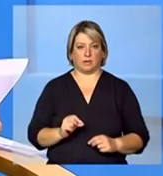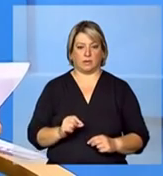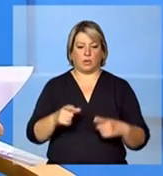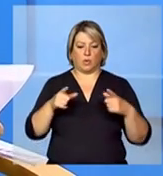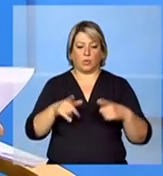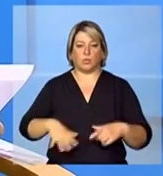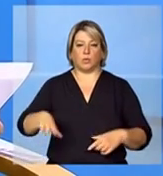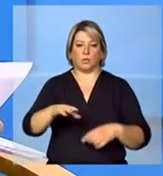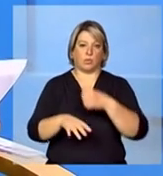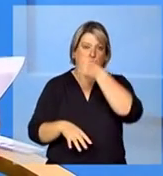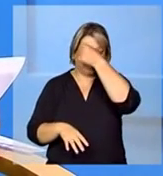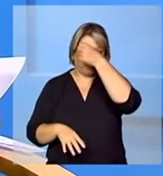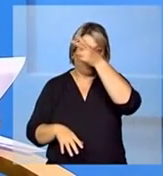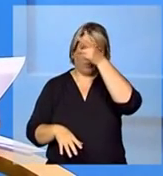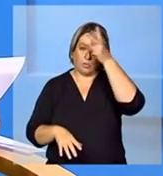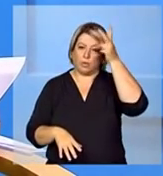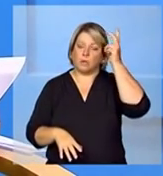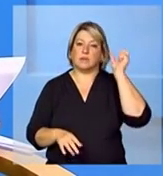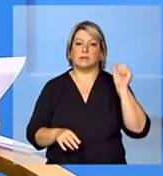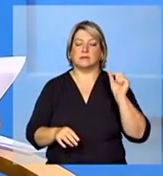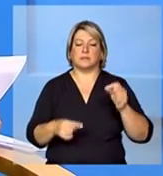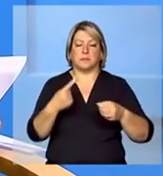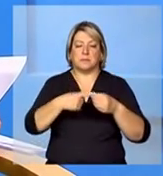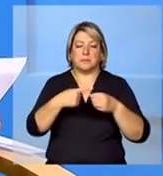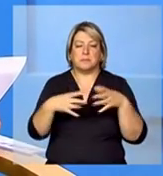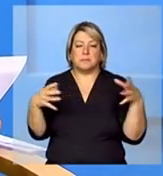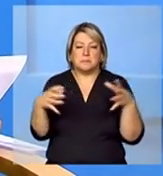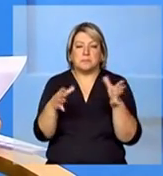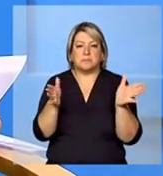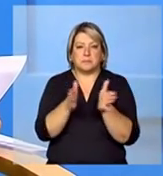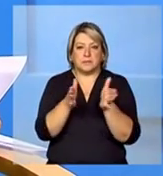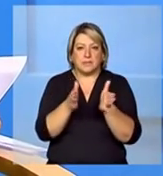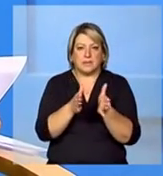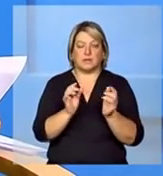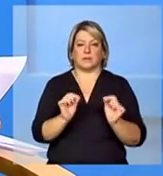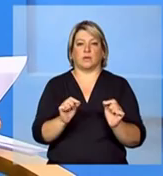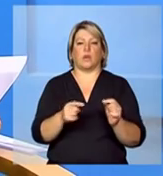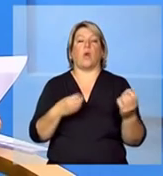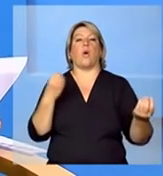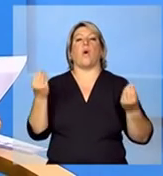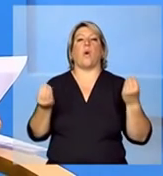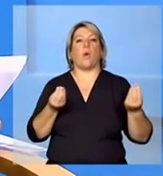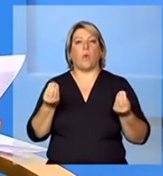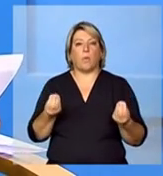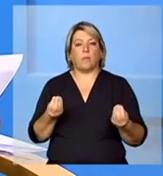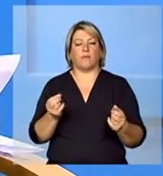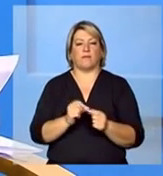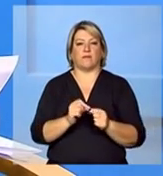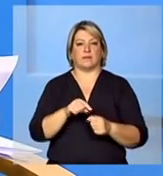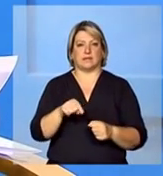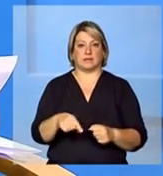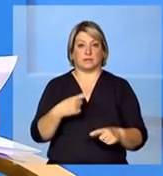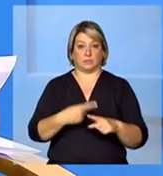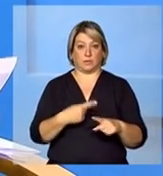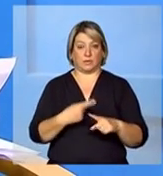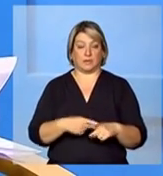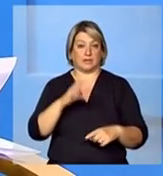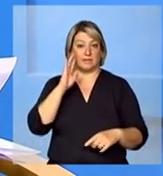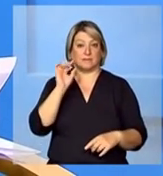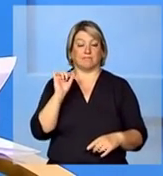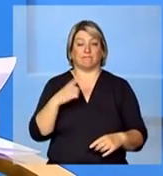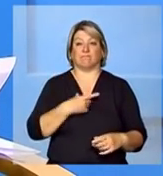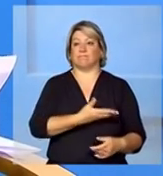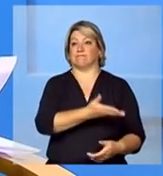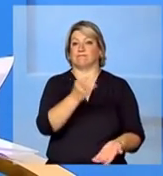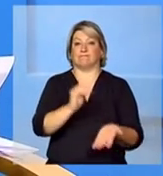porte um como que se dará esse processo haja vista a infraestrutura deficitária